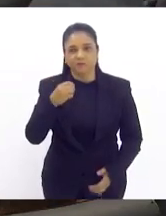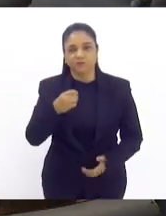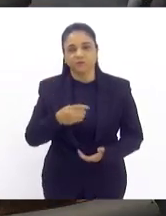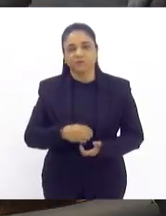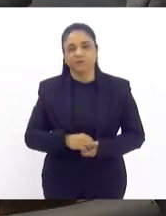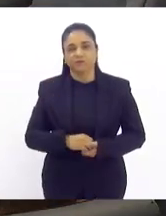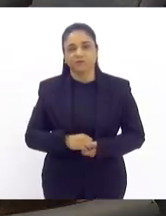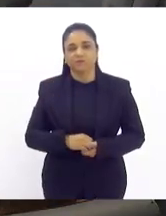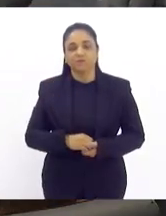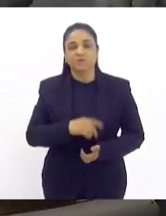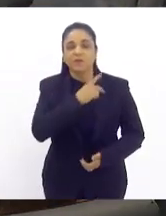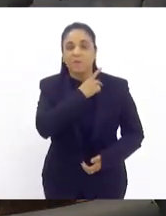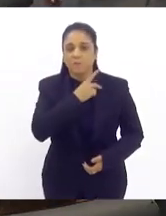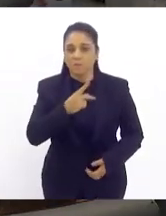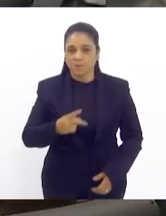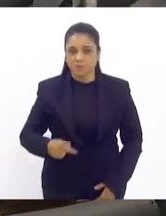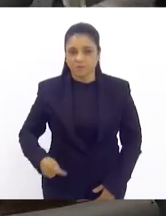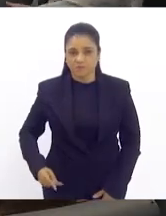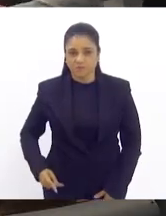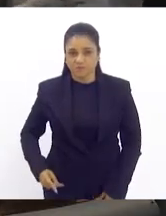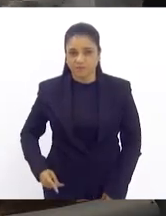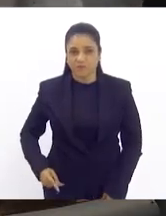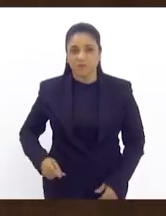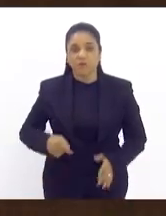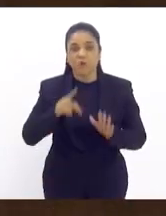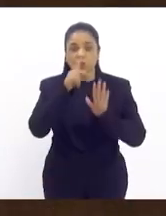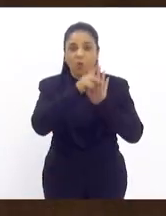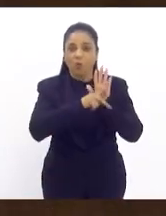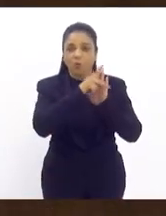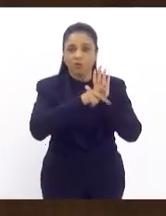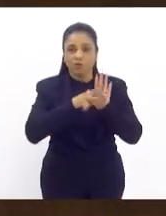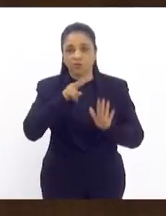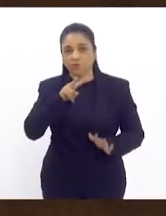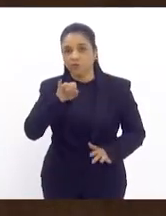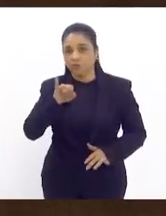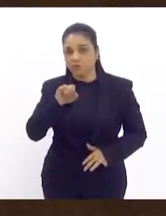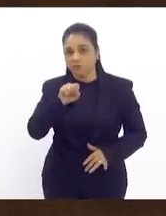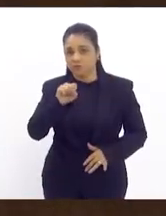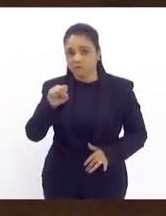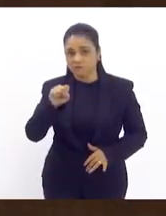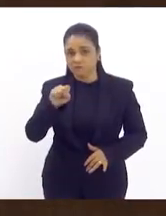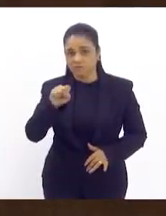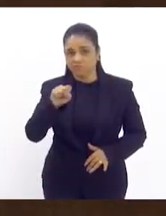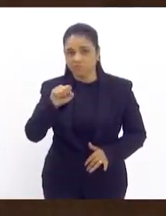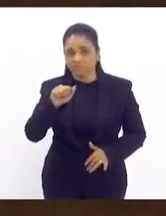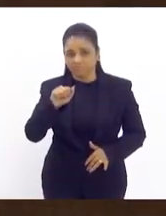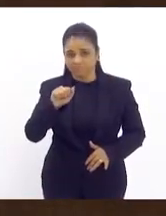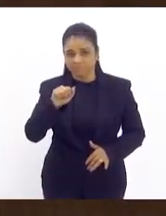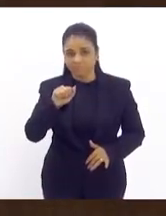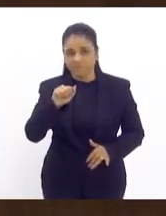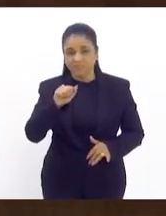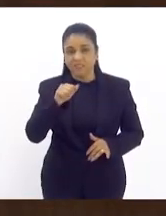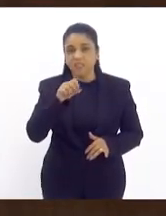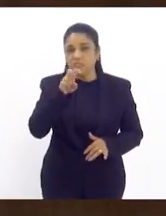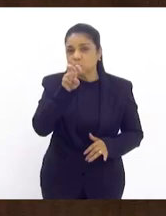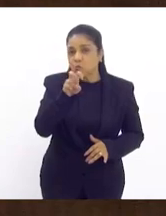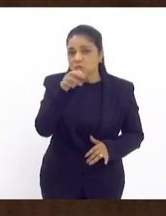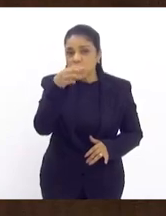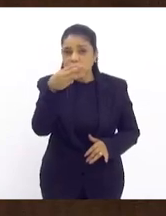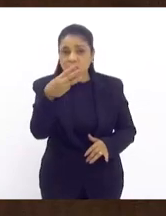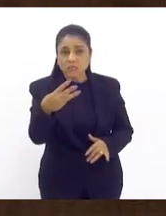presidente o projeto visa minimizar uma covardia com 53 bombeiros